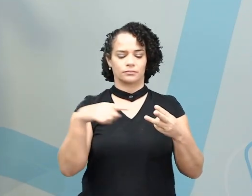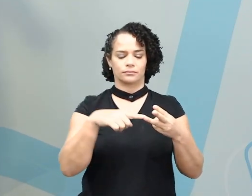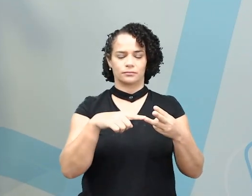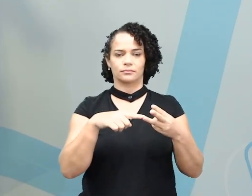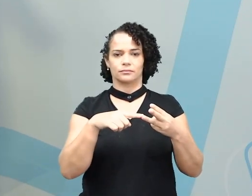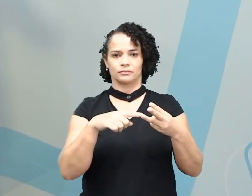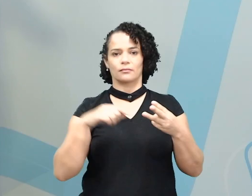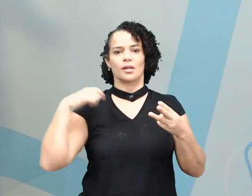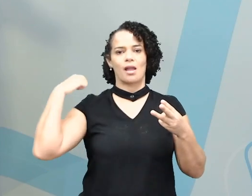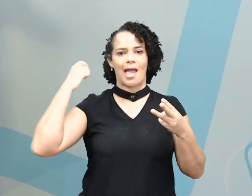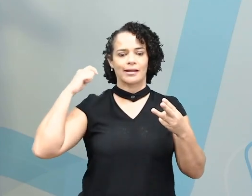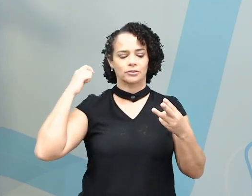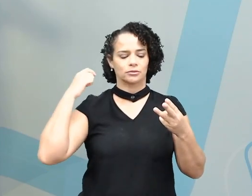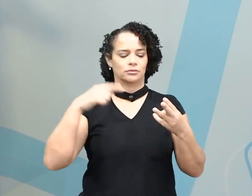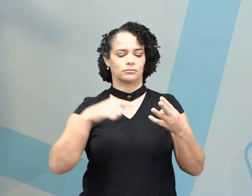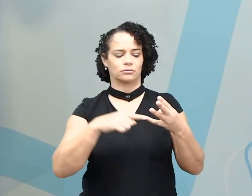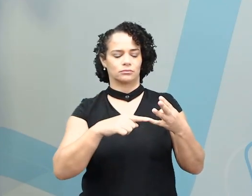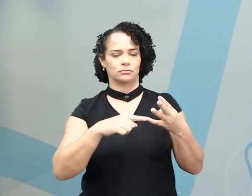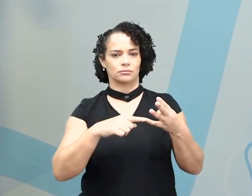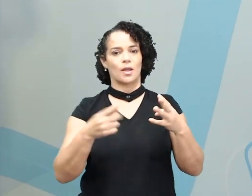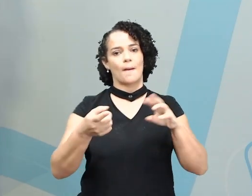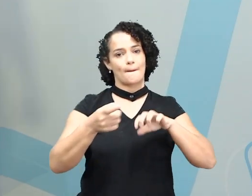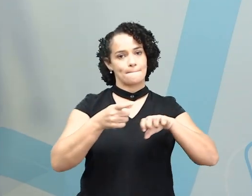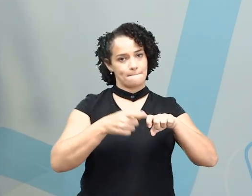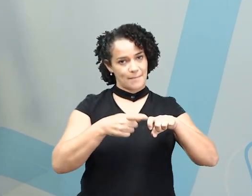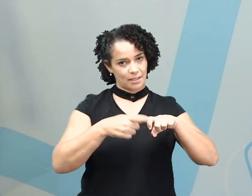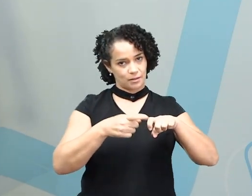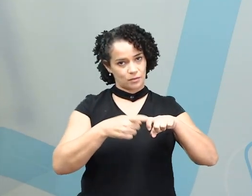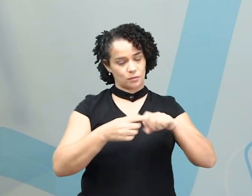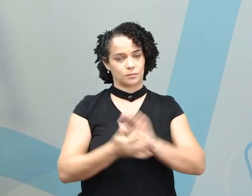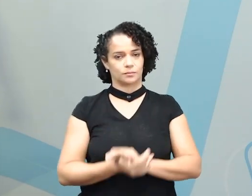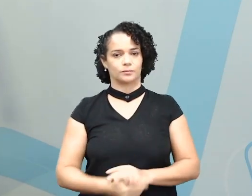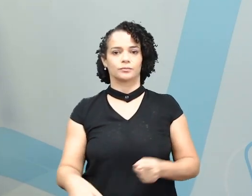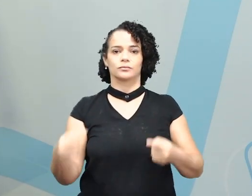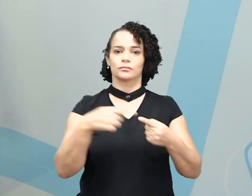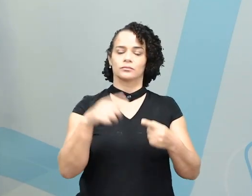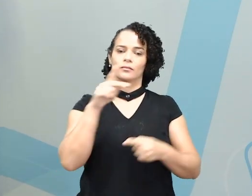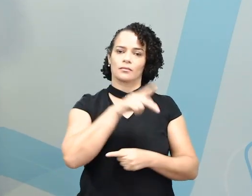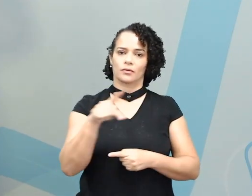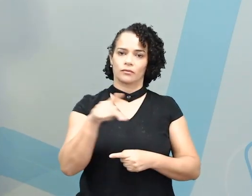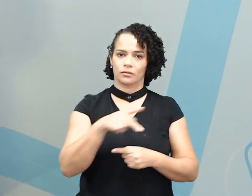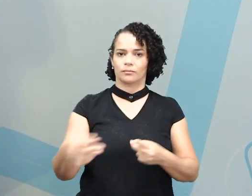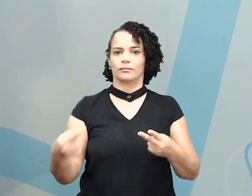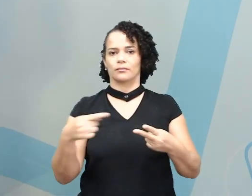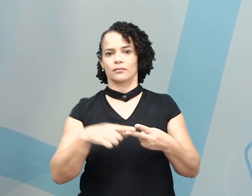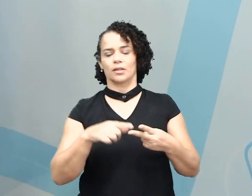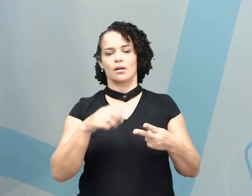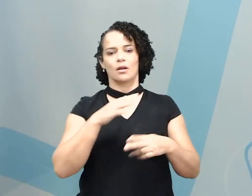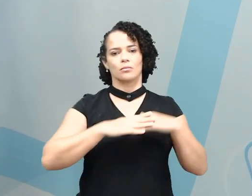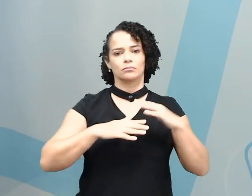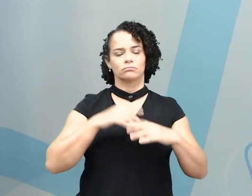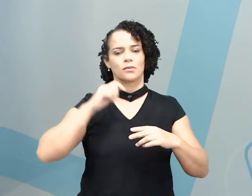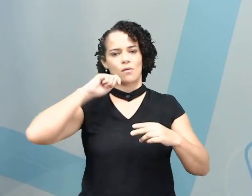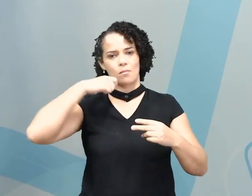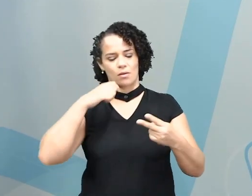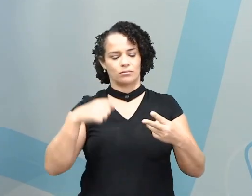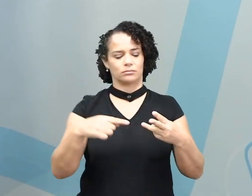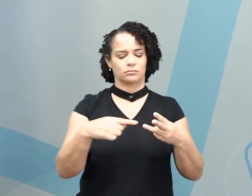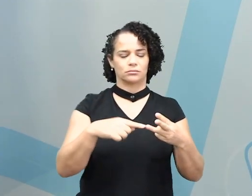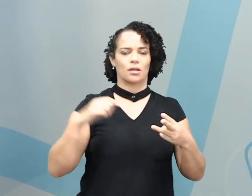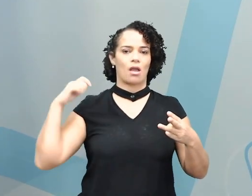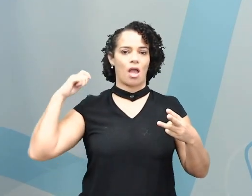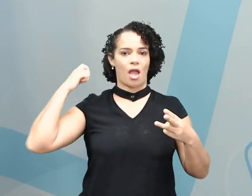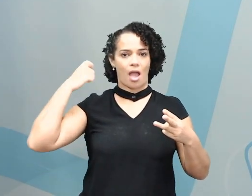actor e doctor. Mais uma vez! Teacher, baker, actor